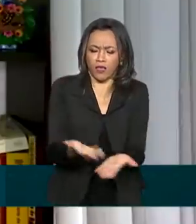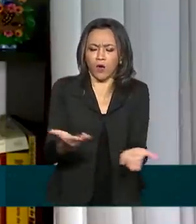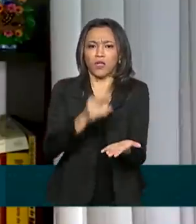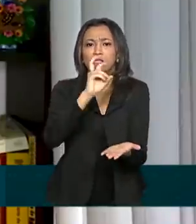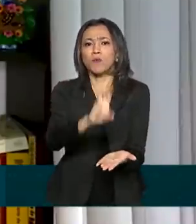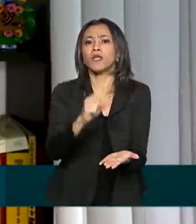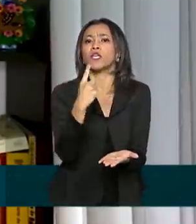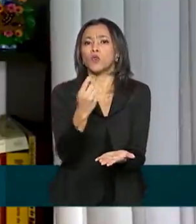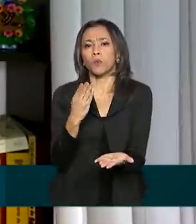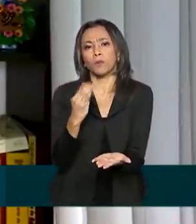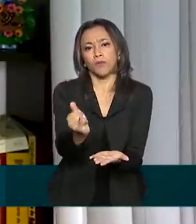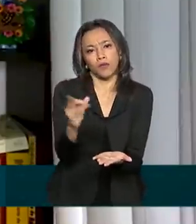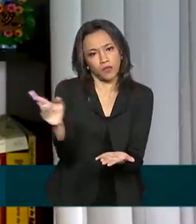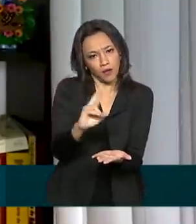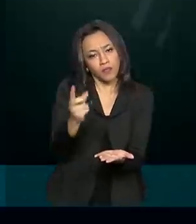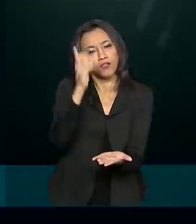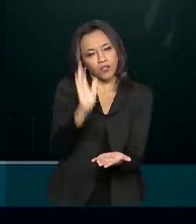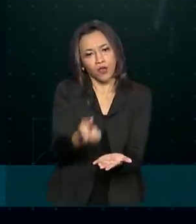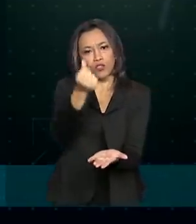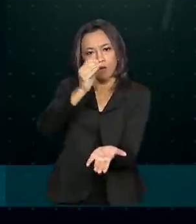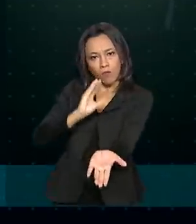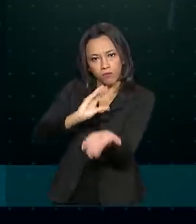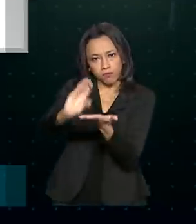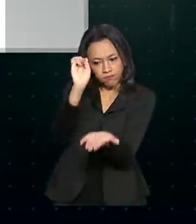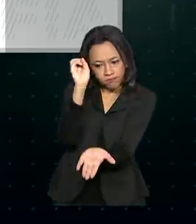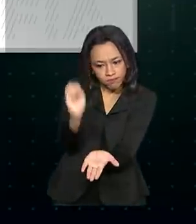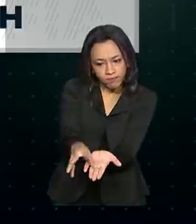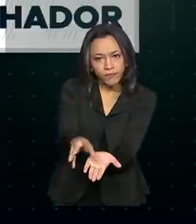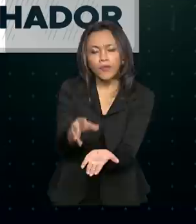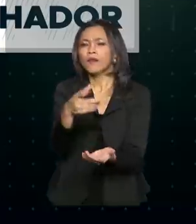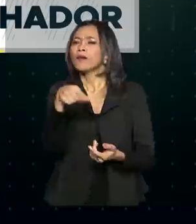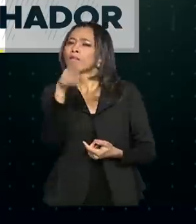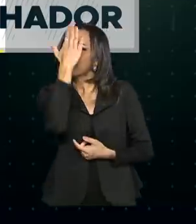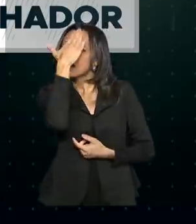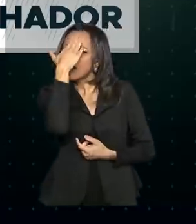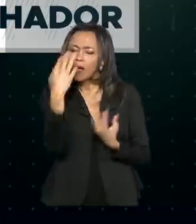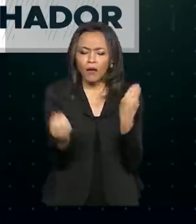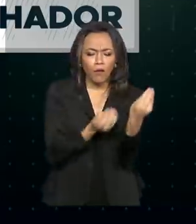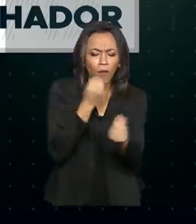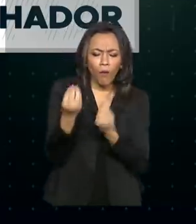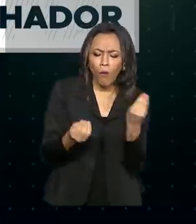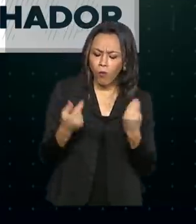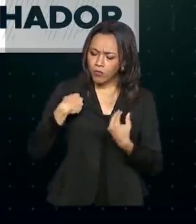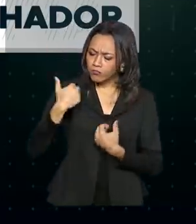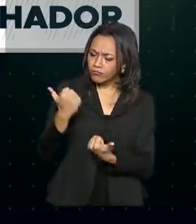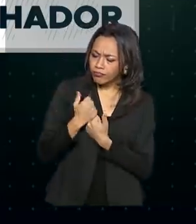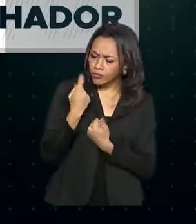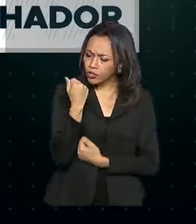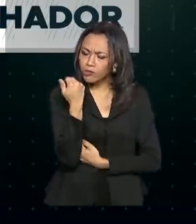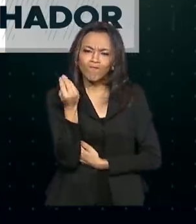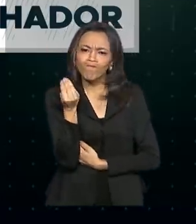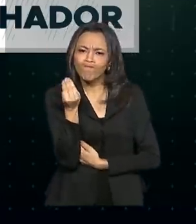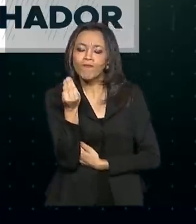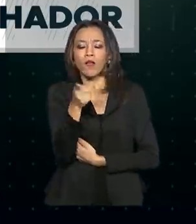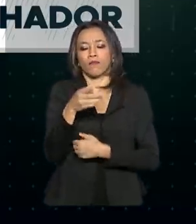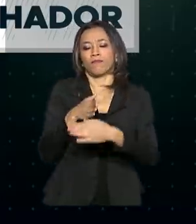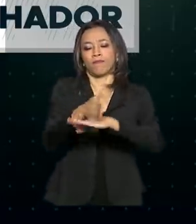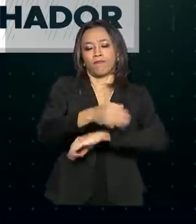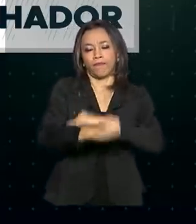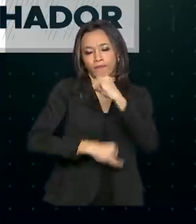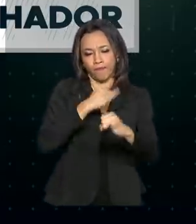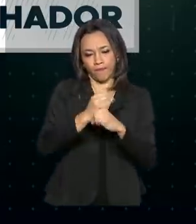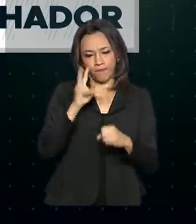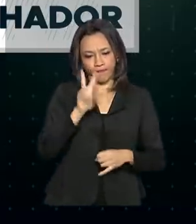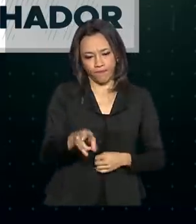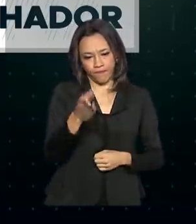depositados ao trabalhador. E para saber como está o processamento do seu benefício, basta acessar a página na